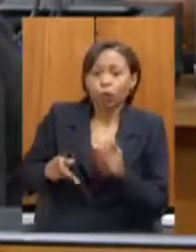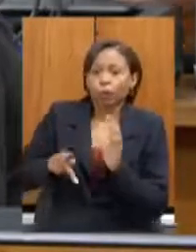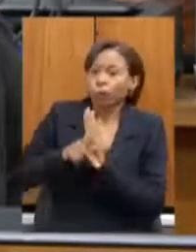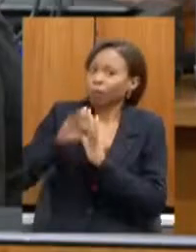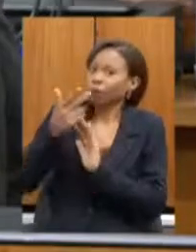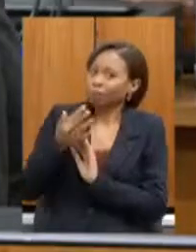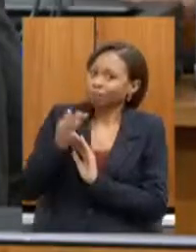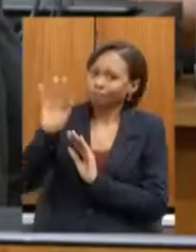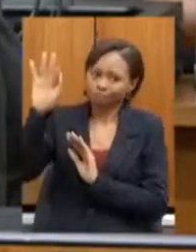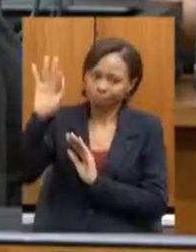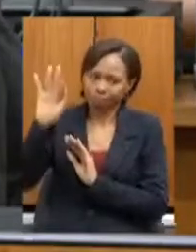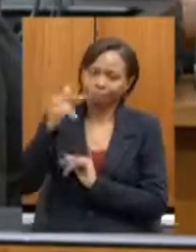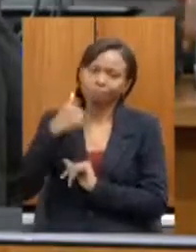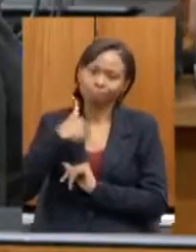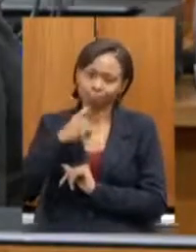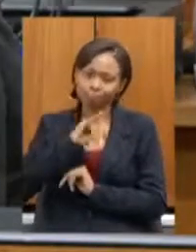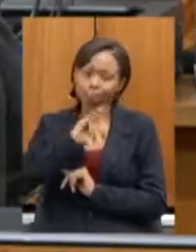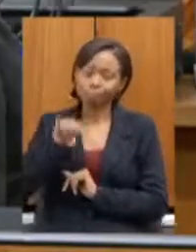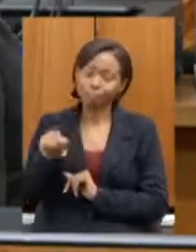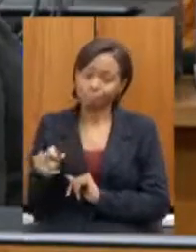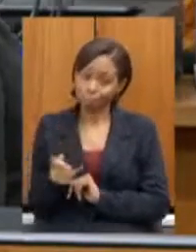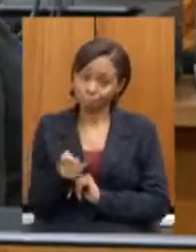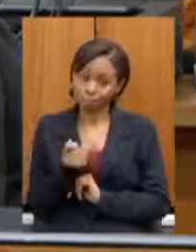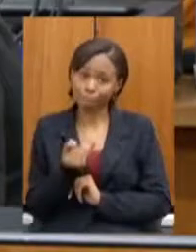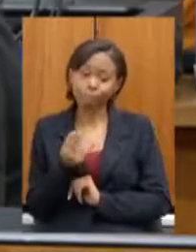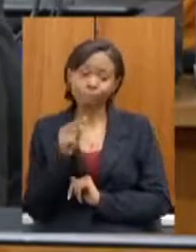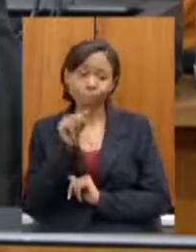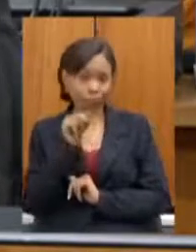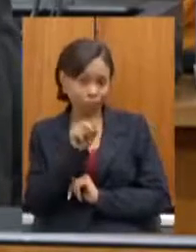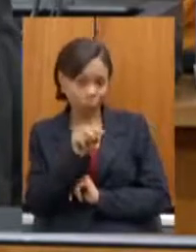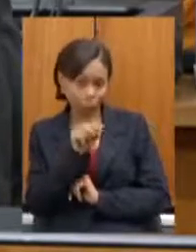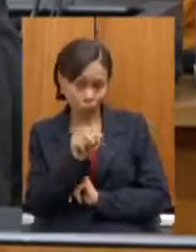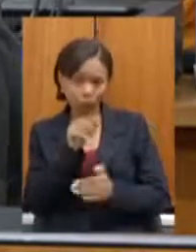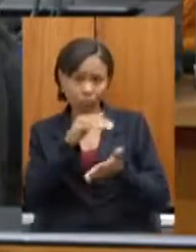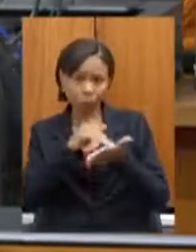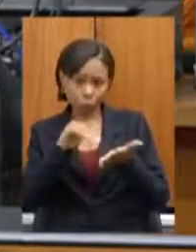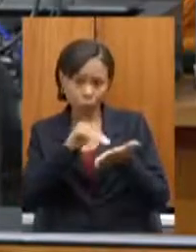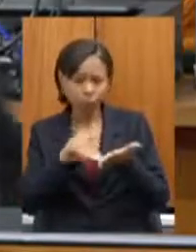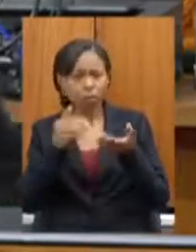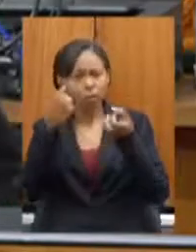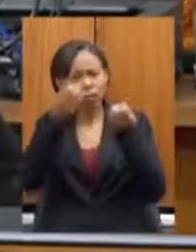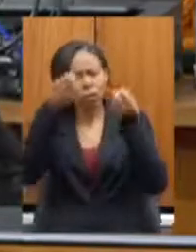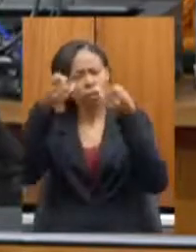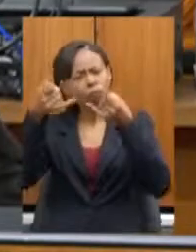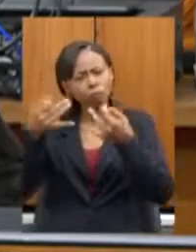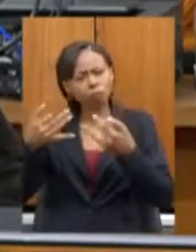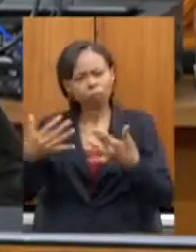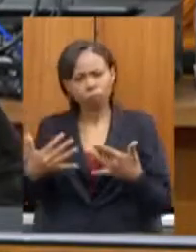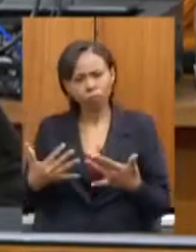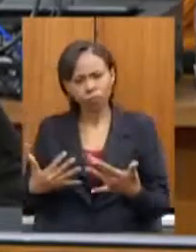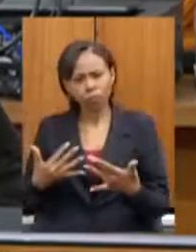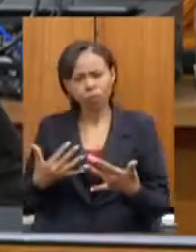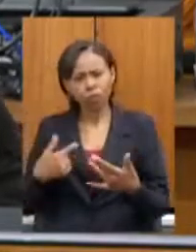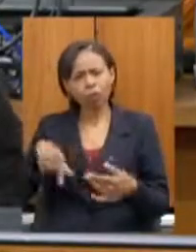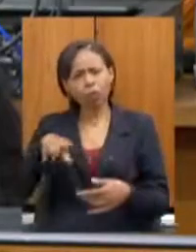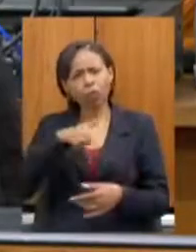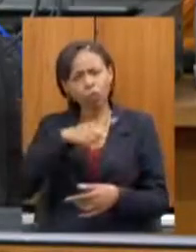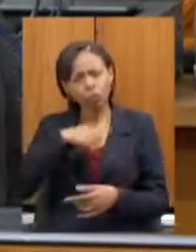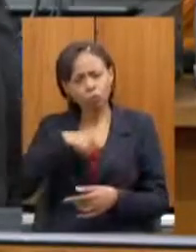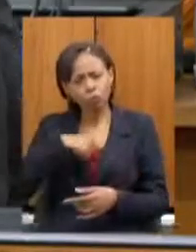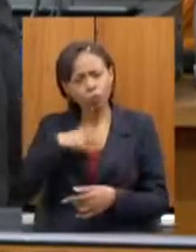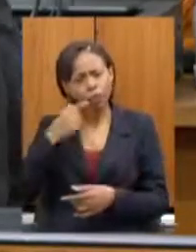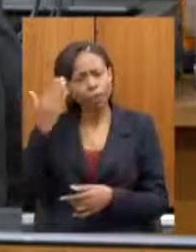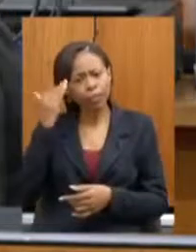a presença do senhor aqui, que o senhor pudesse estar explicando para que nós possamos encaminhar esse